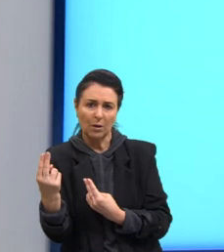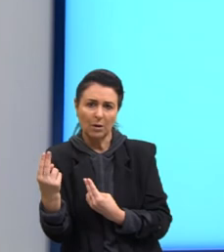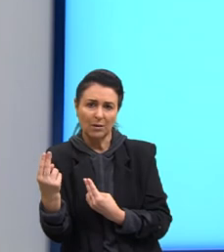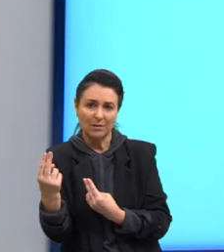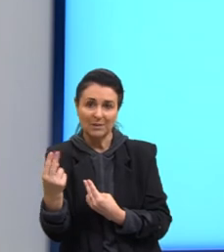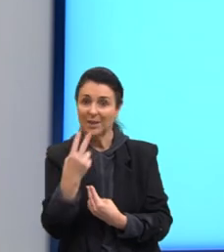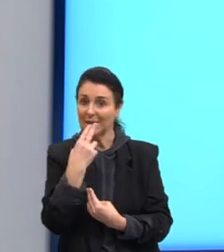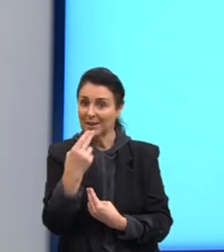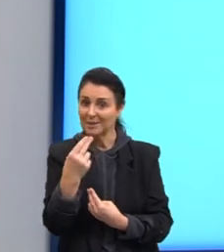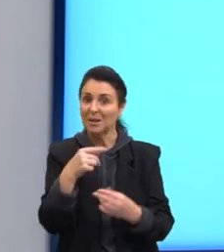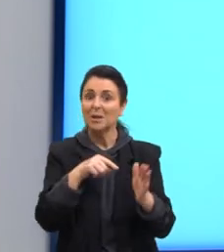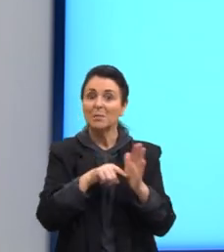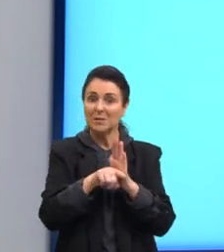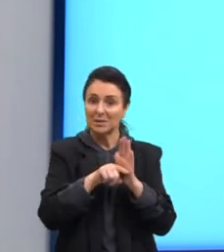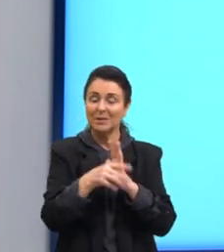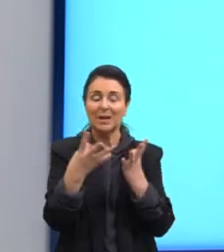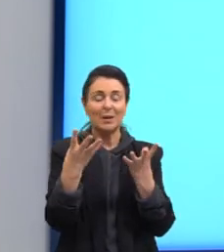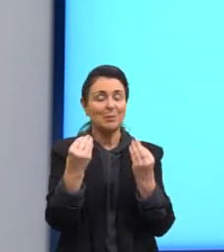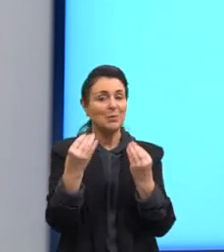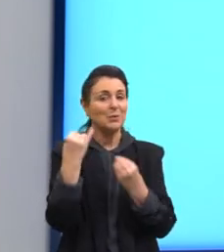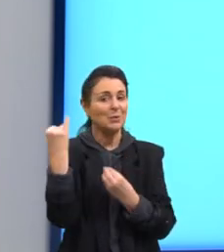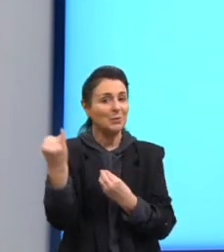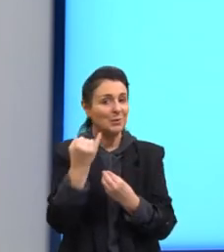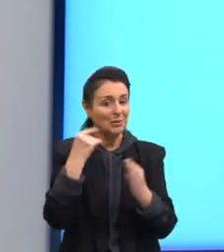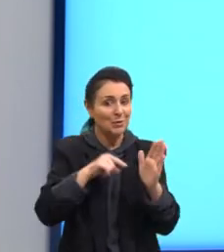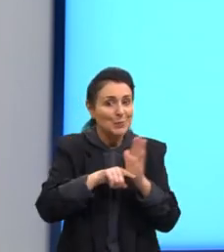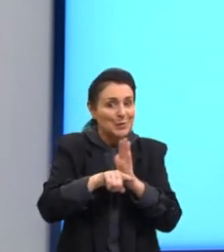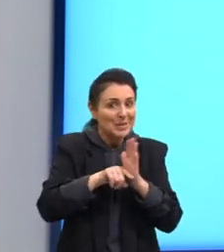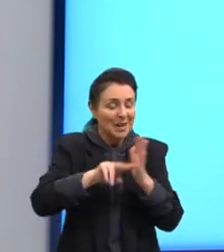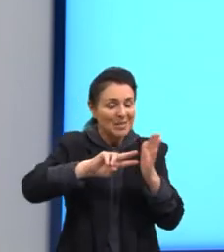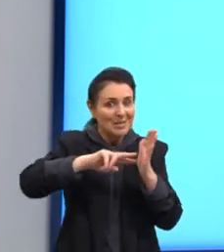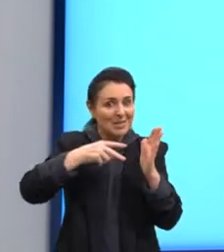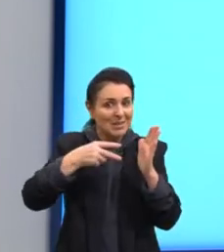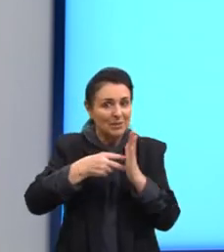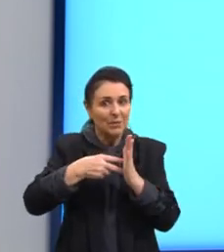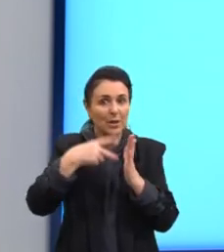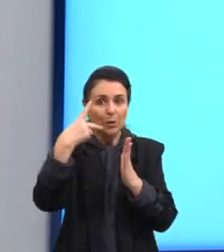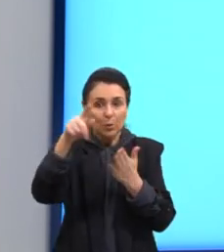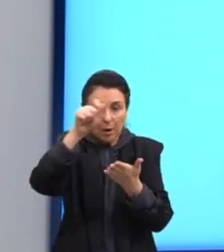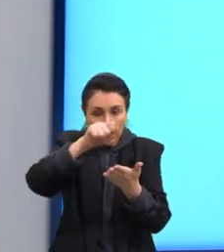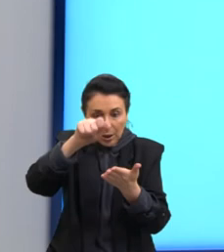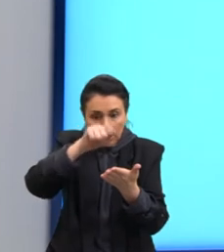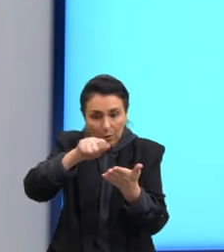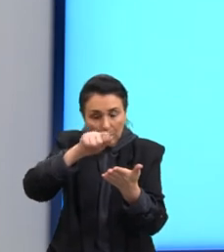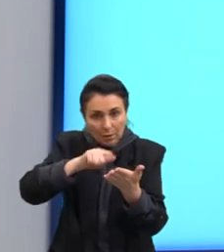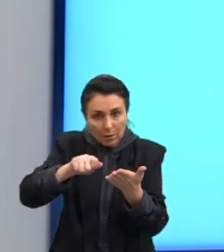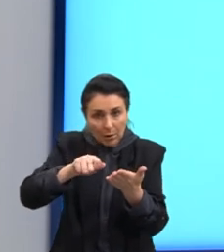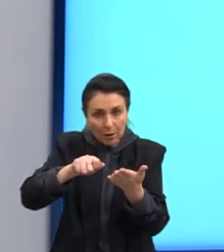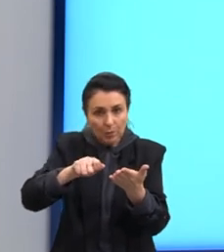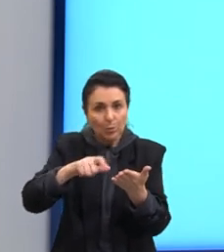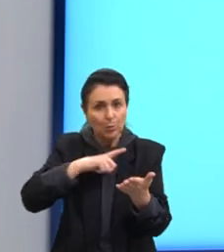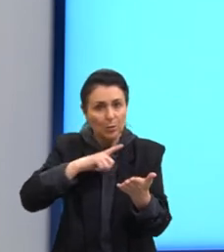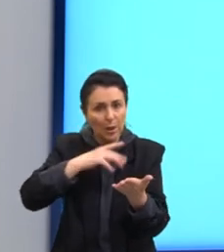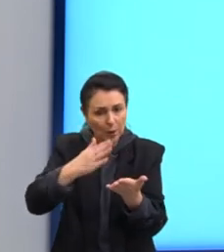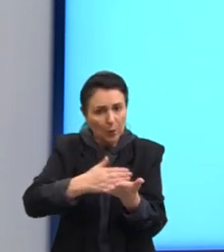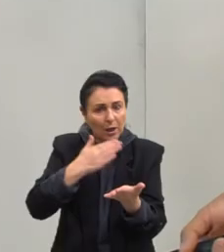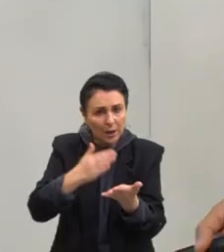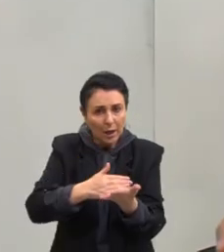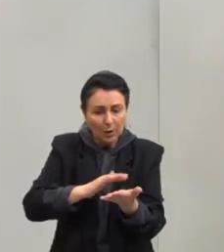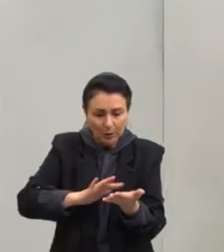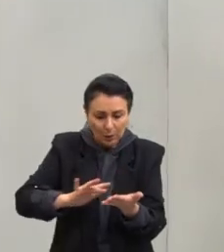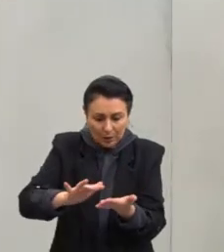Pesquise. Muito importante, pessoal. Pesquisar significa tu ter anotações no teu caderno, no teu tablet,